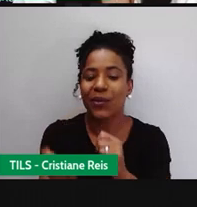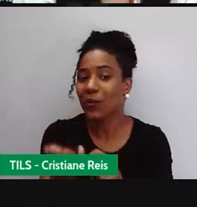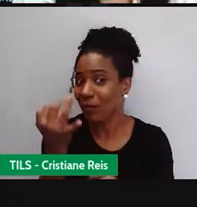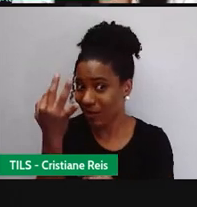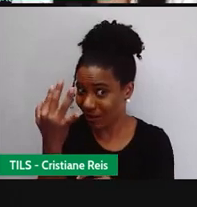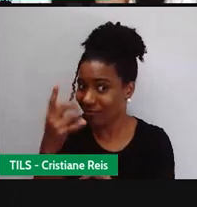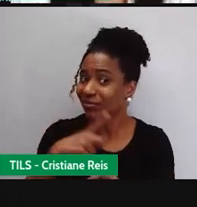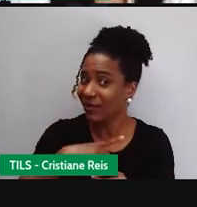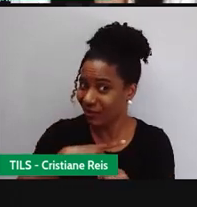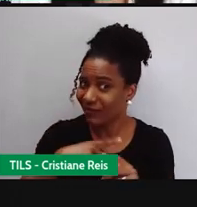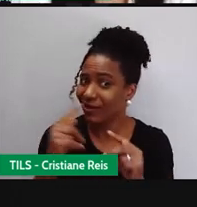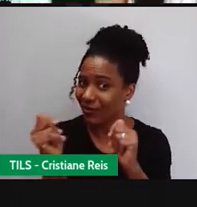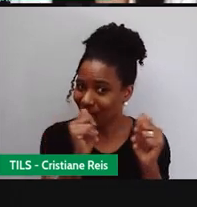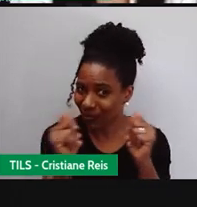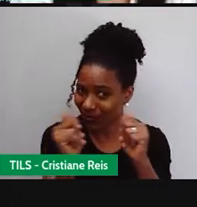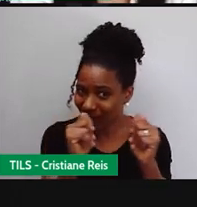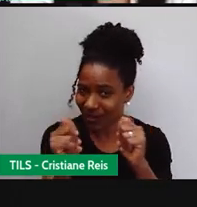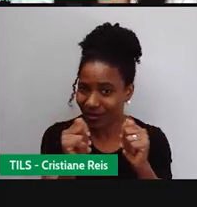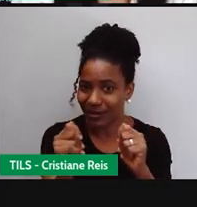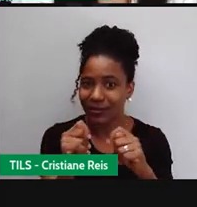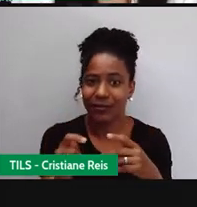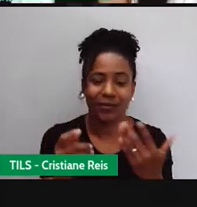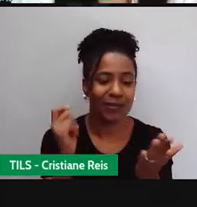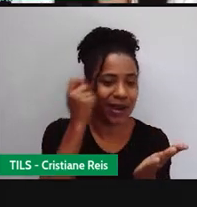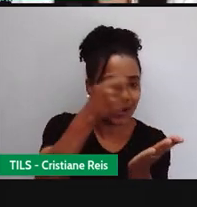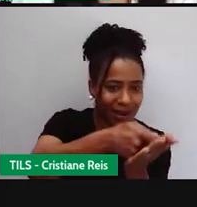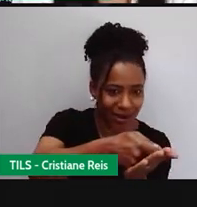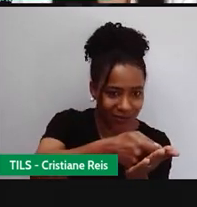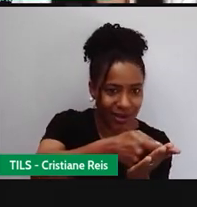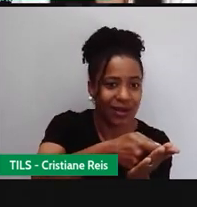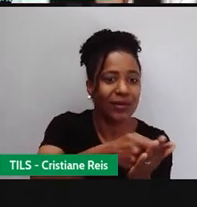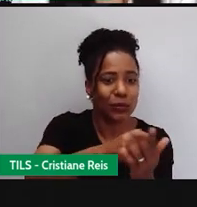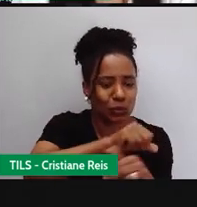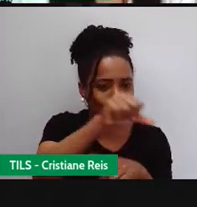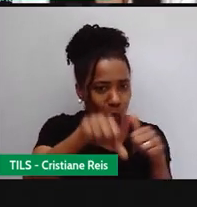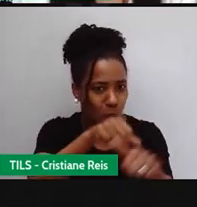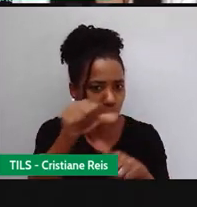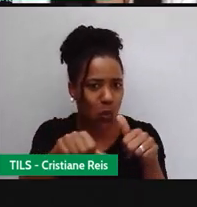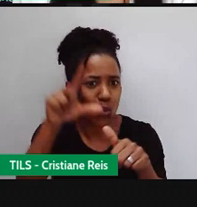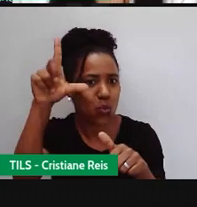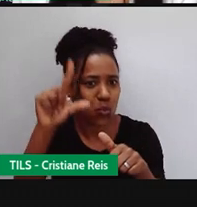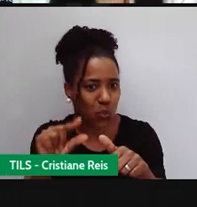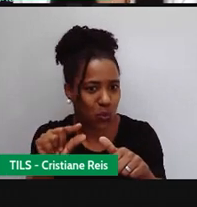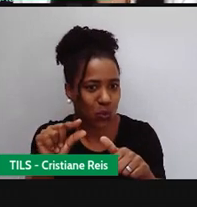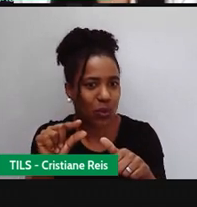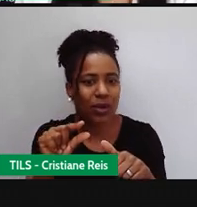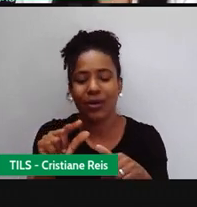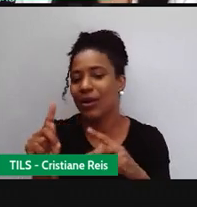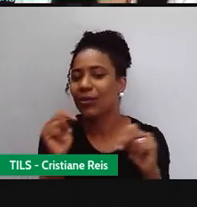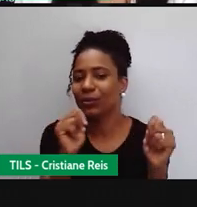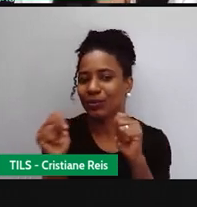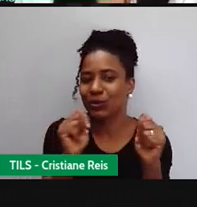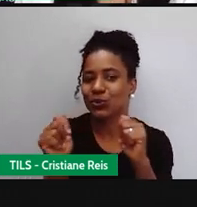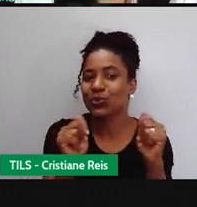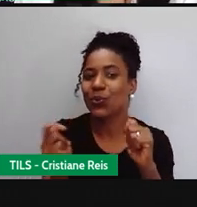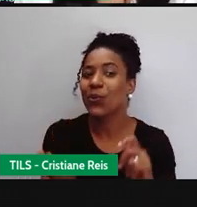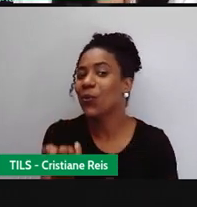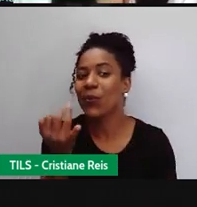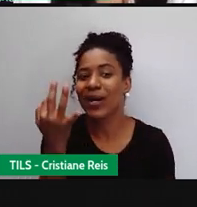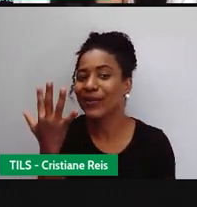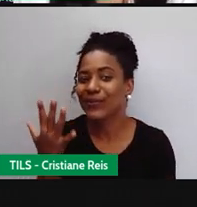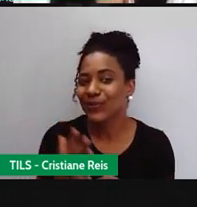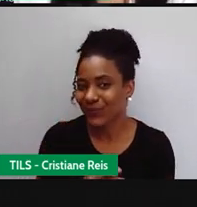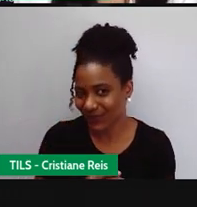uma economia, né? A pessoa pagava um valor e agora está pagando um valor menor. Quanto se economizou?